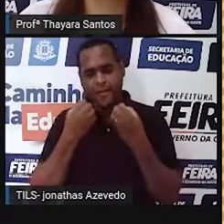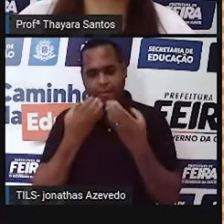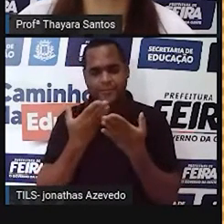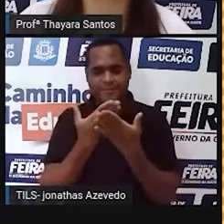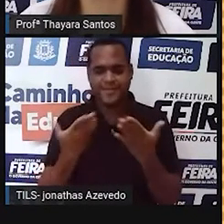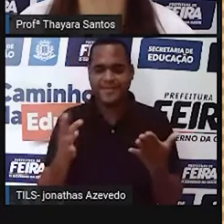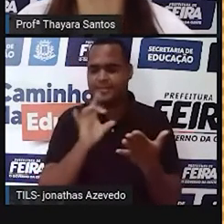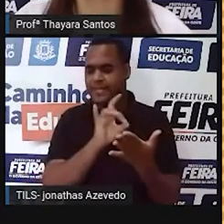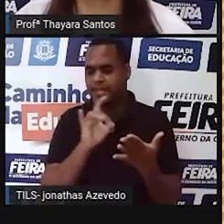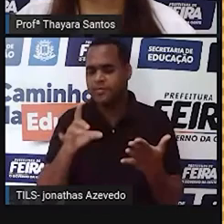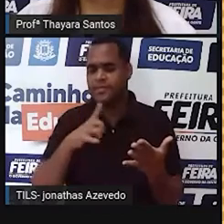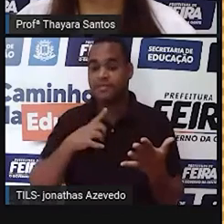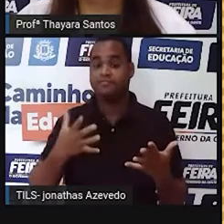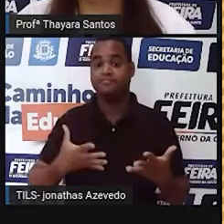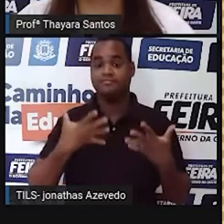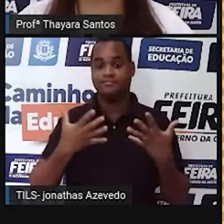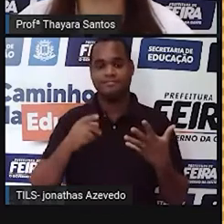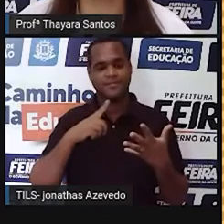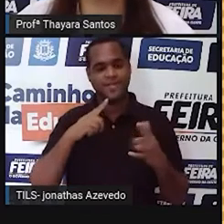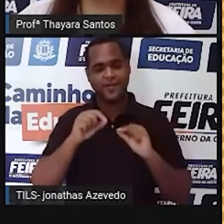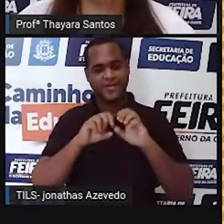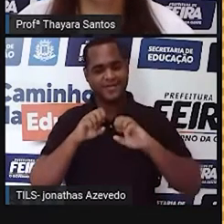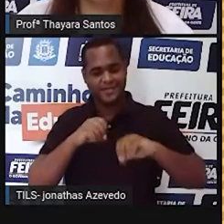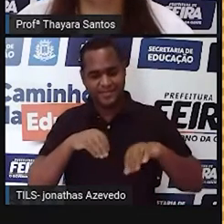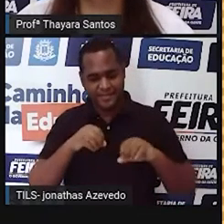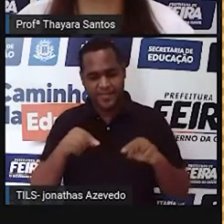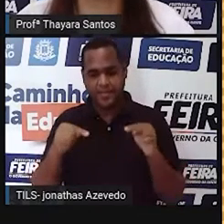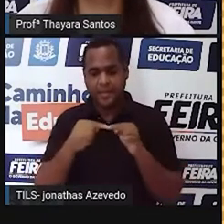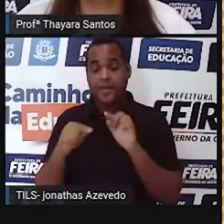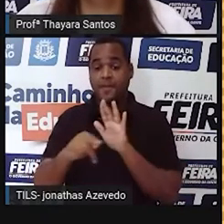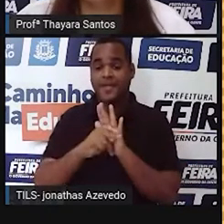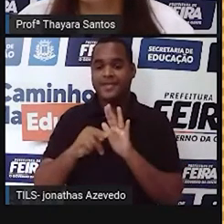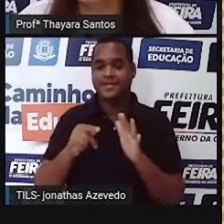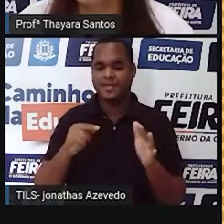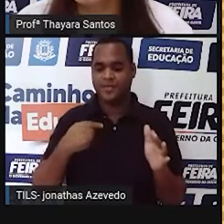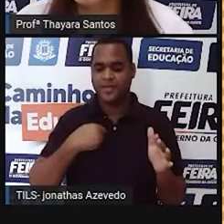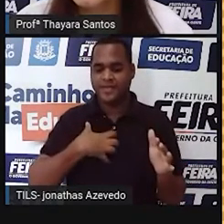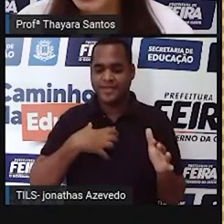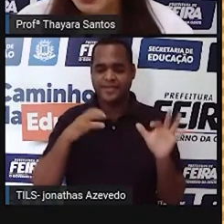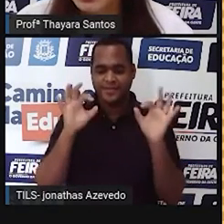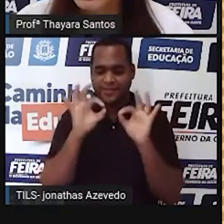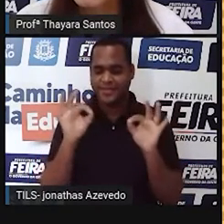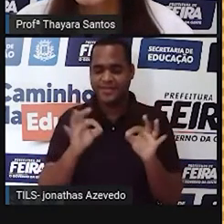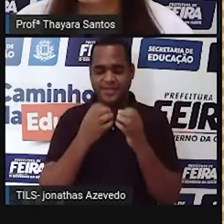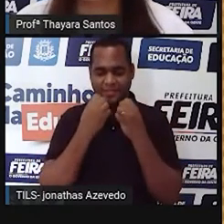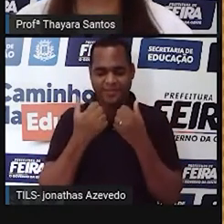vocês estão acompanhando as aulas, que estão participando, a gente fica muito feliz com isso.